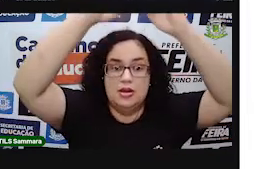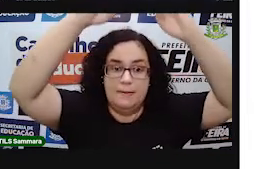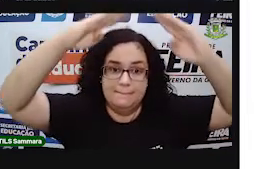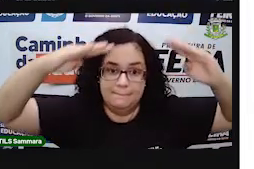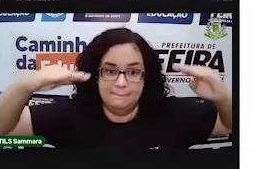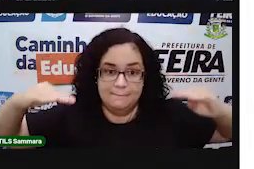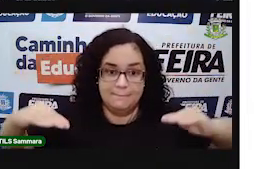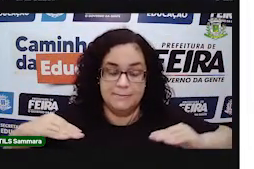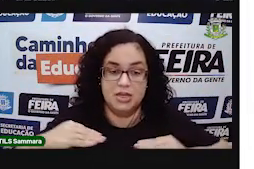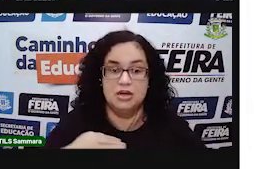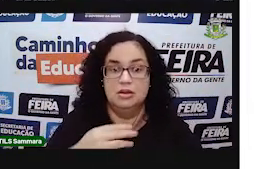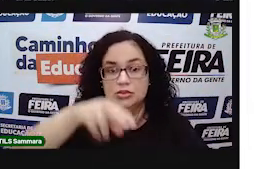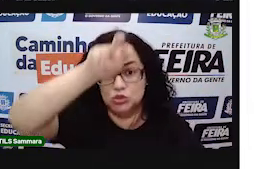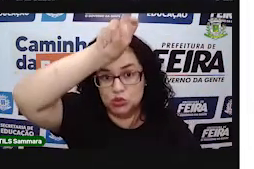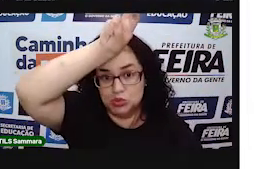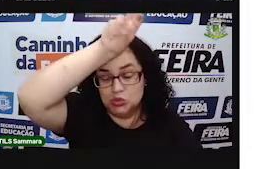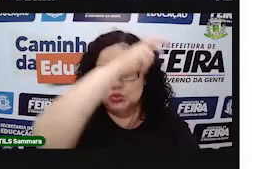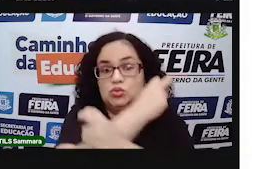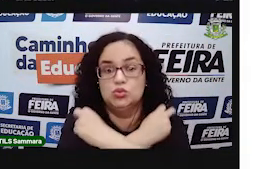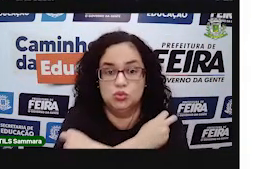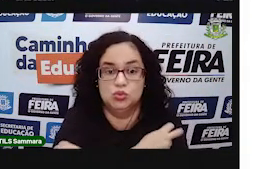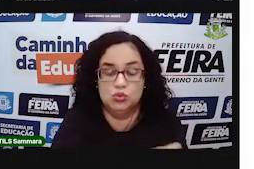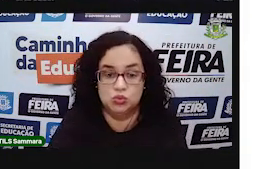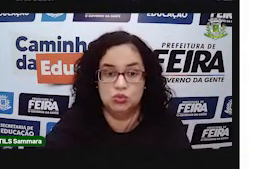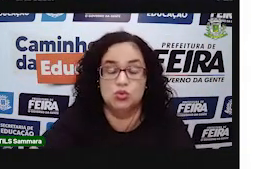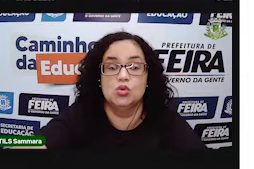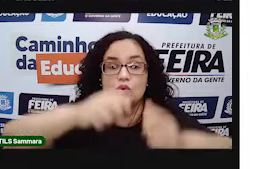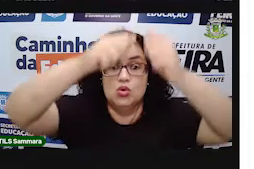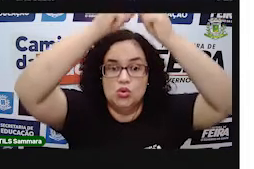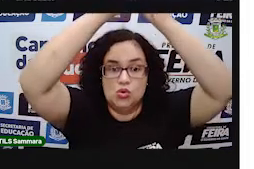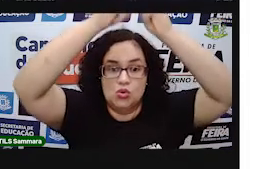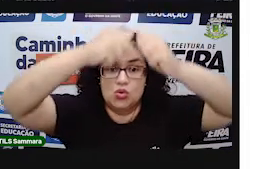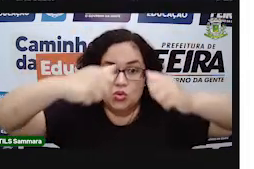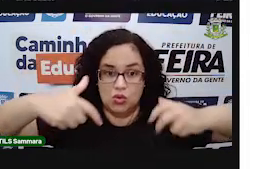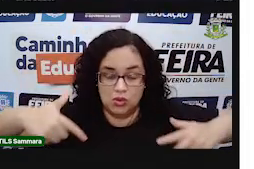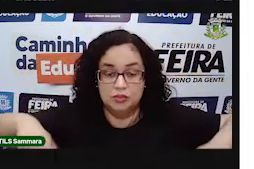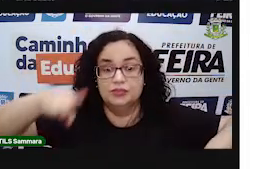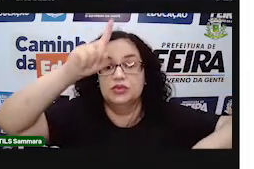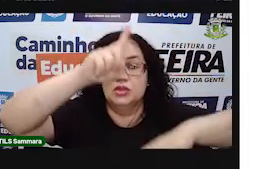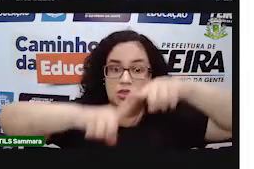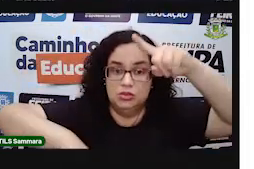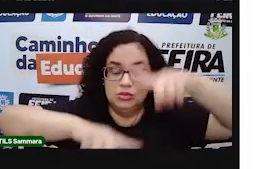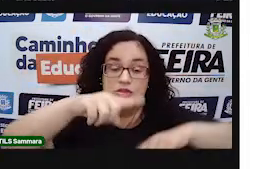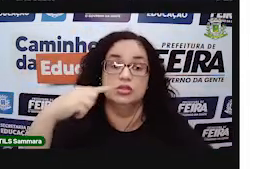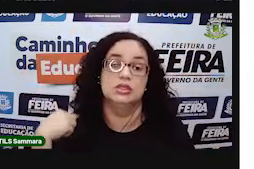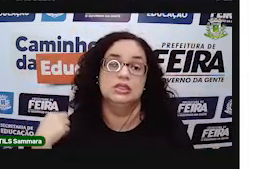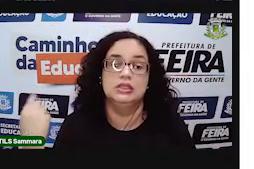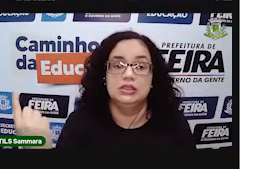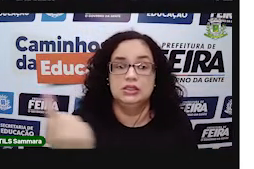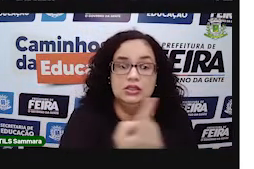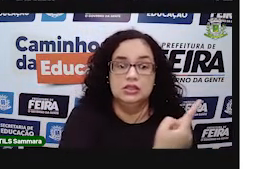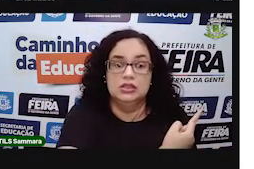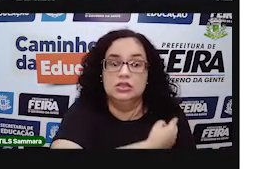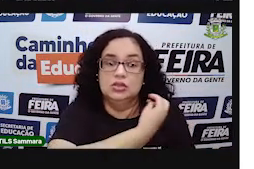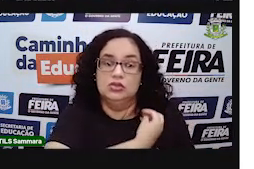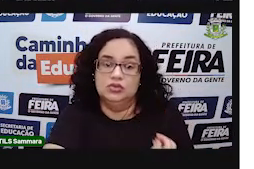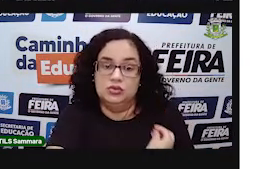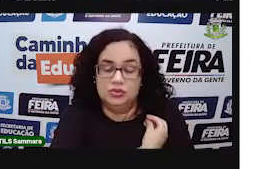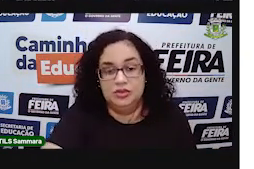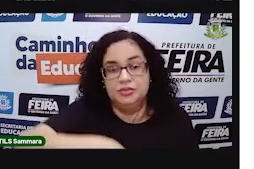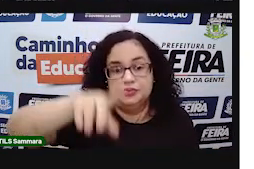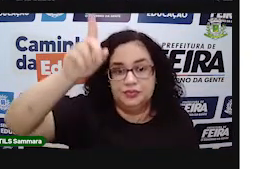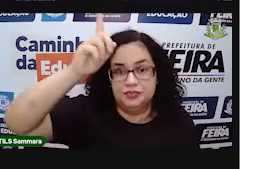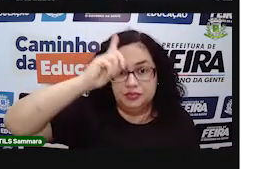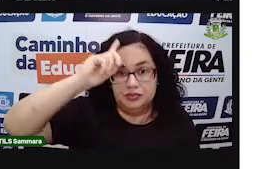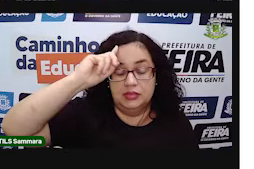pirâmides do Egito, um cone, são objetos do nosso cotidiano, que fazem parte do nosso